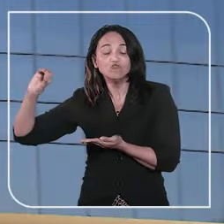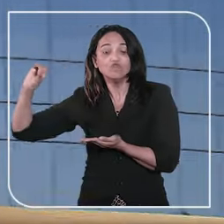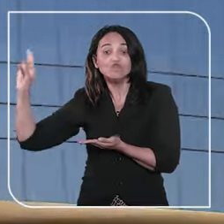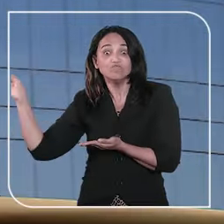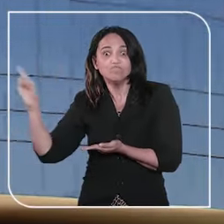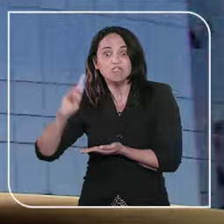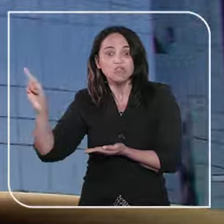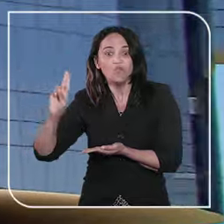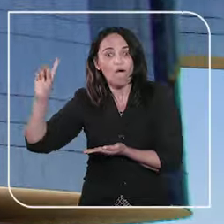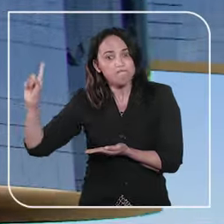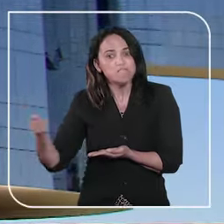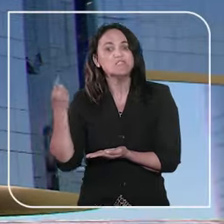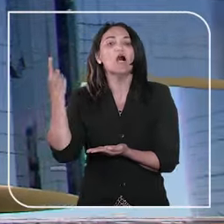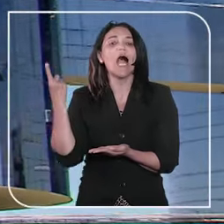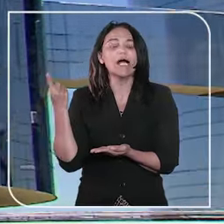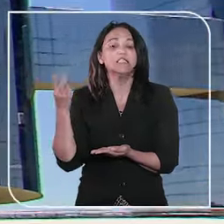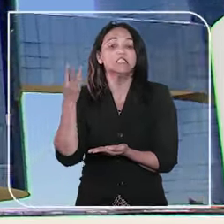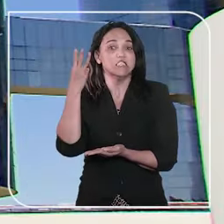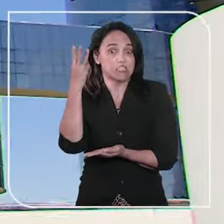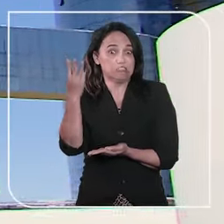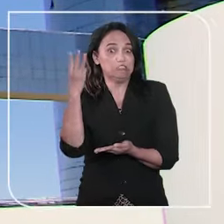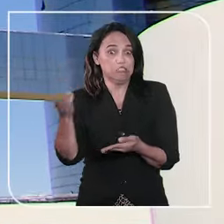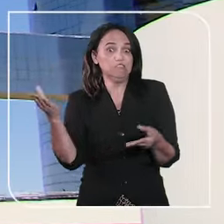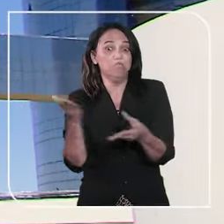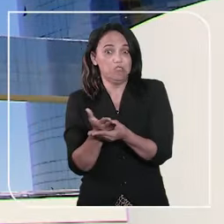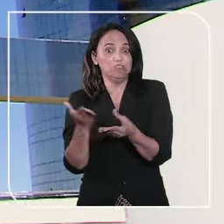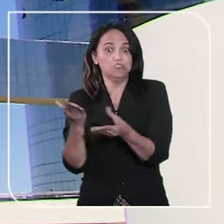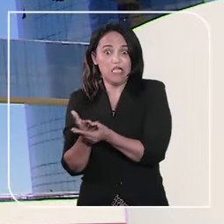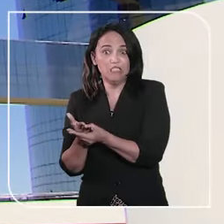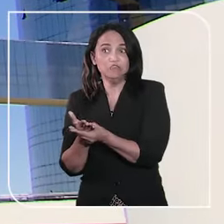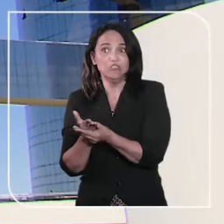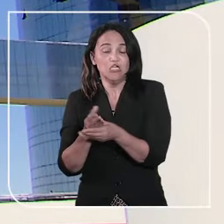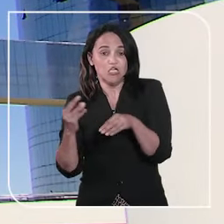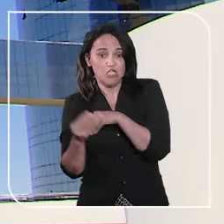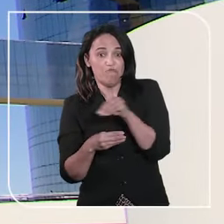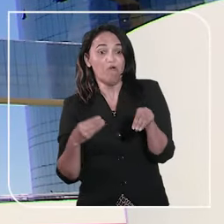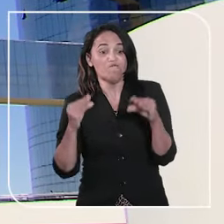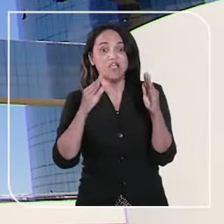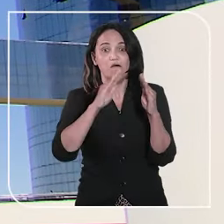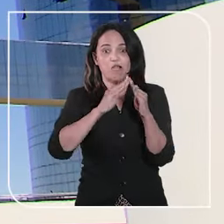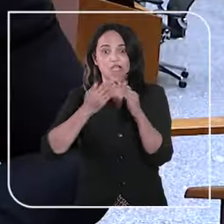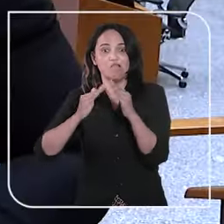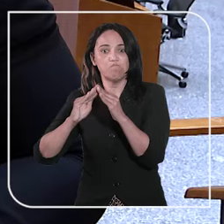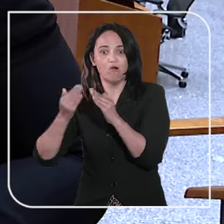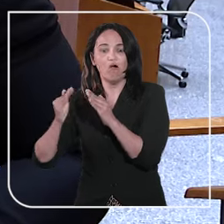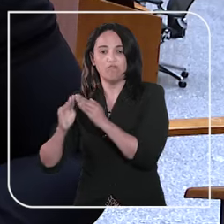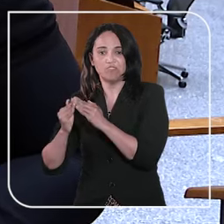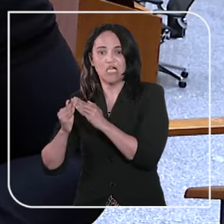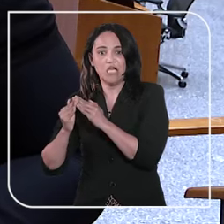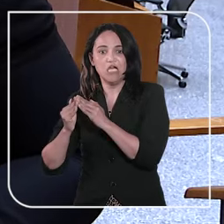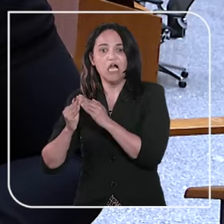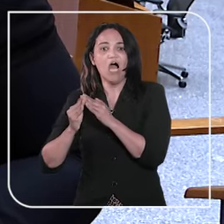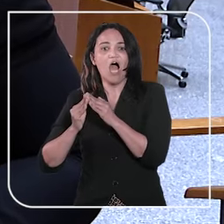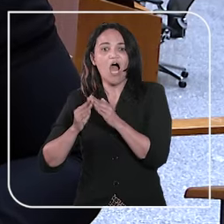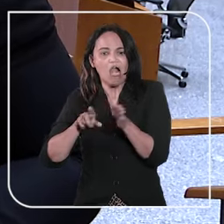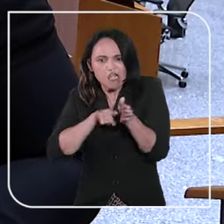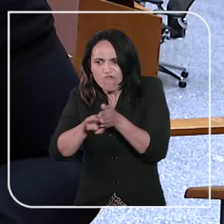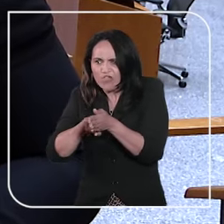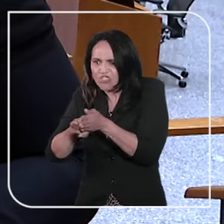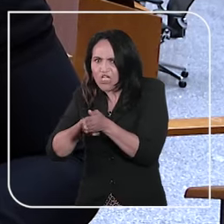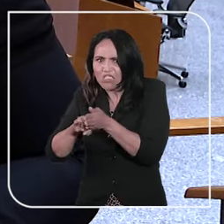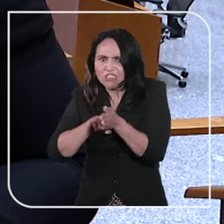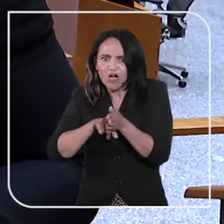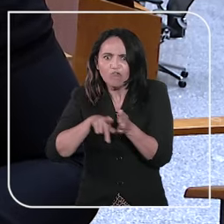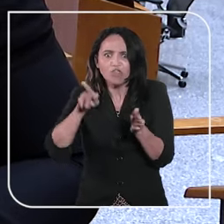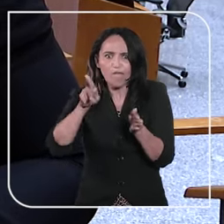decisões favoráveis em três processos que envolviam imóveis na região oeste da Bahia. A Operação Faroeste da Polícia